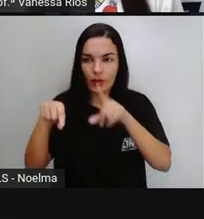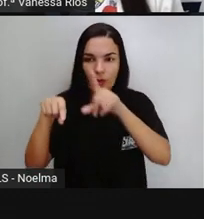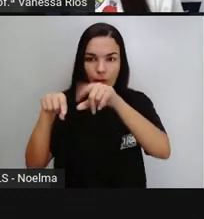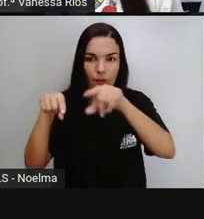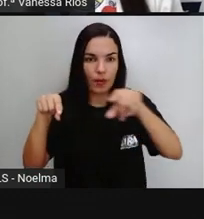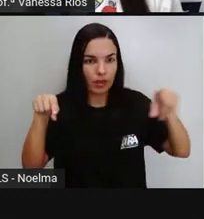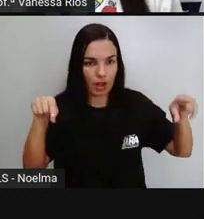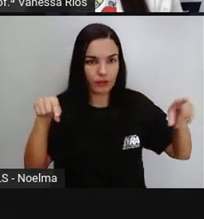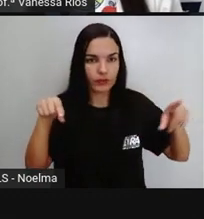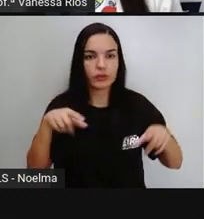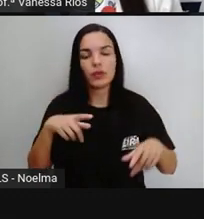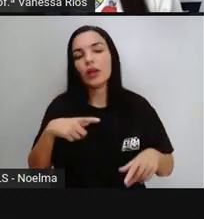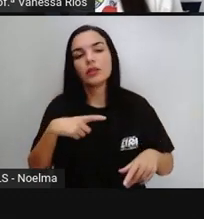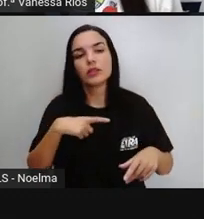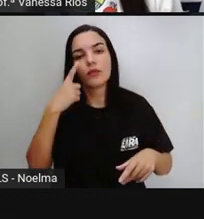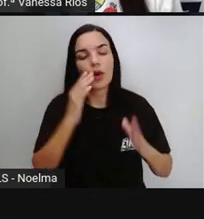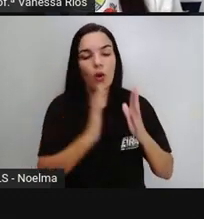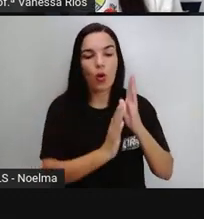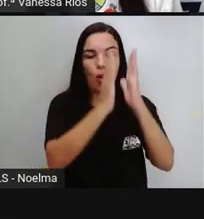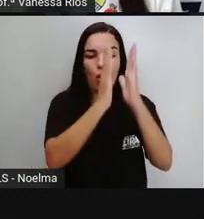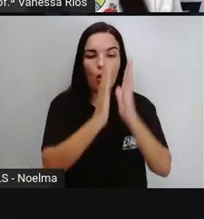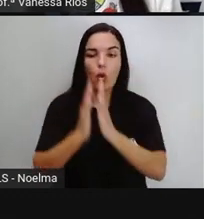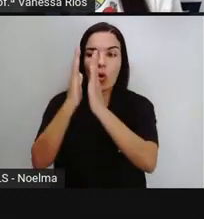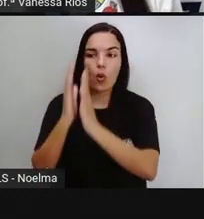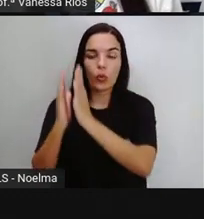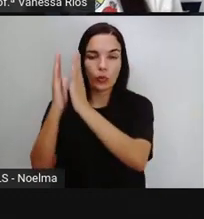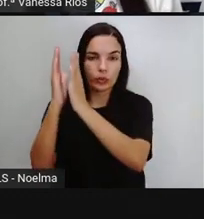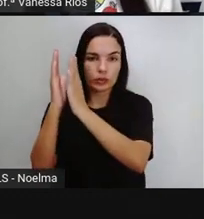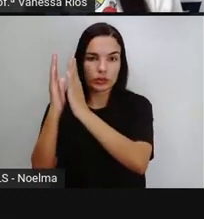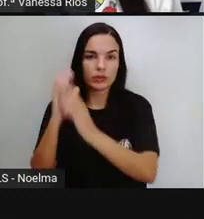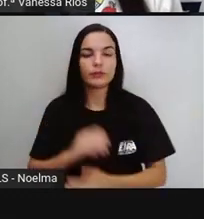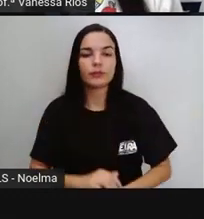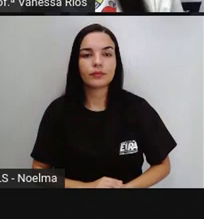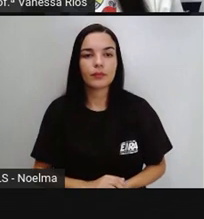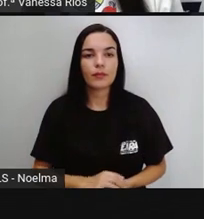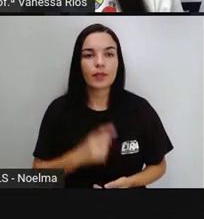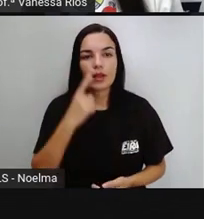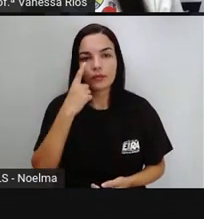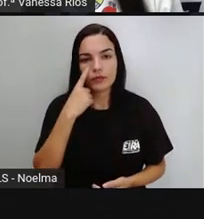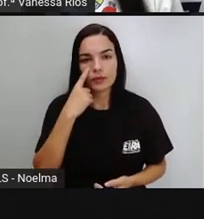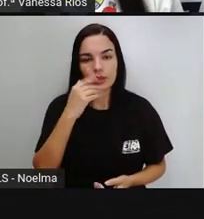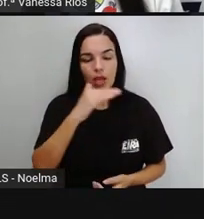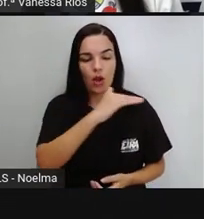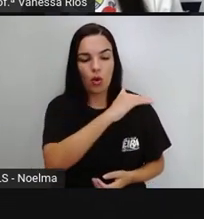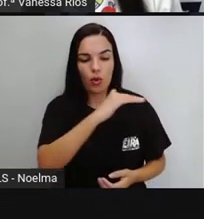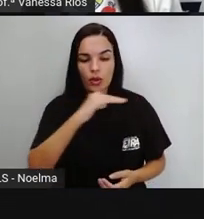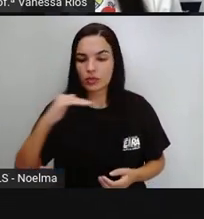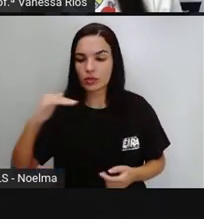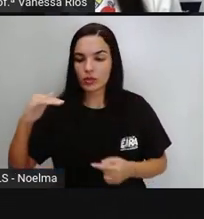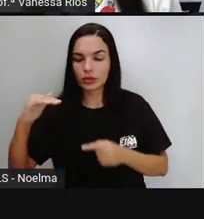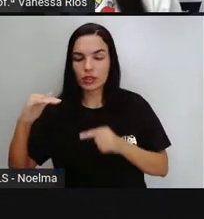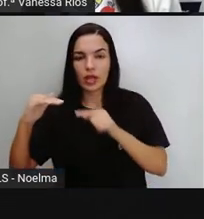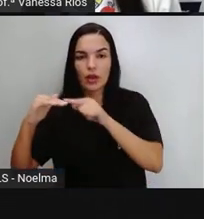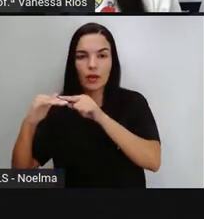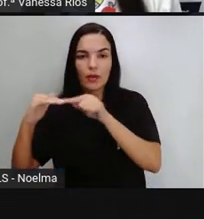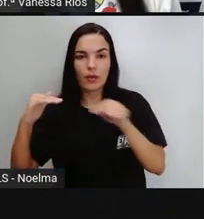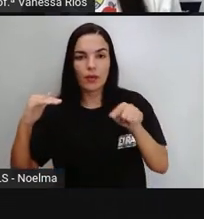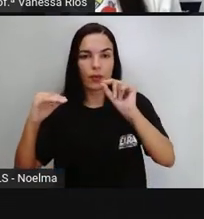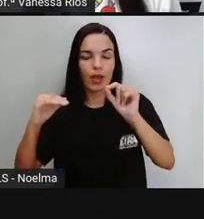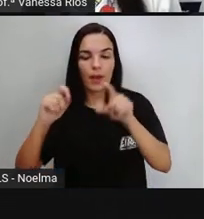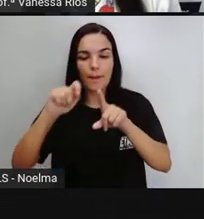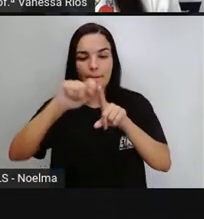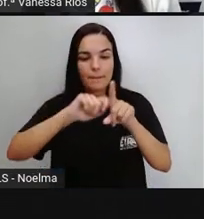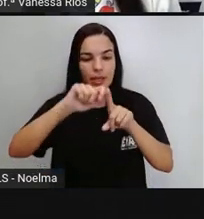observa aqui um gráfico de colunas. Na linha horizontal a gente percebe os meses, de